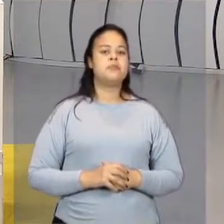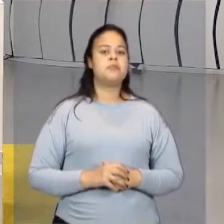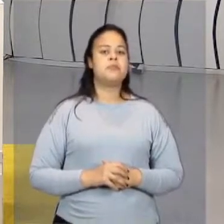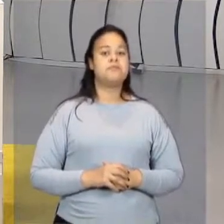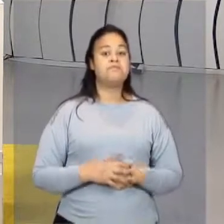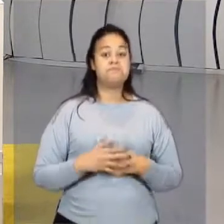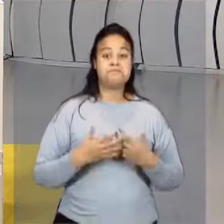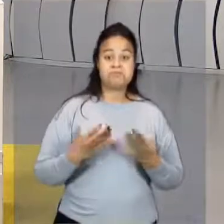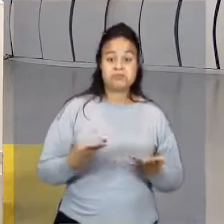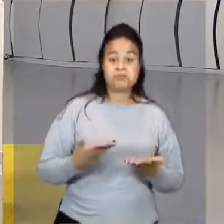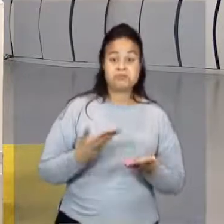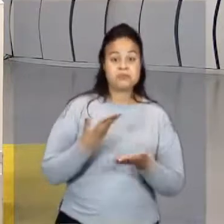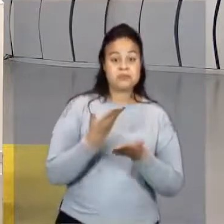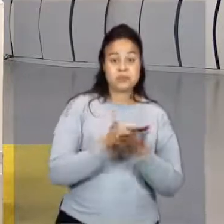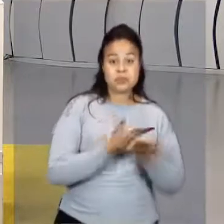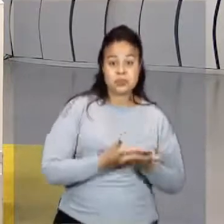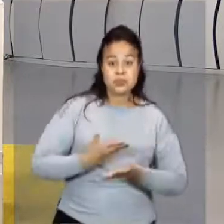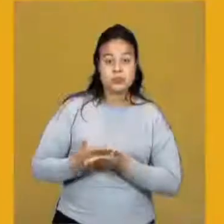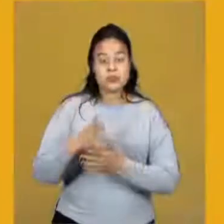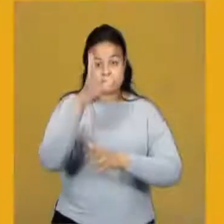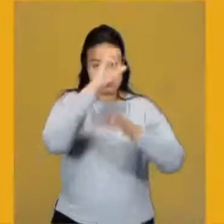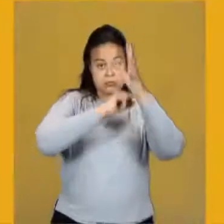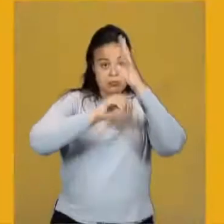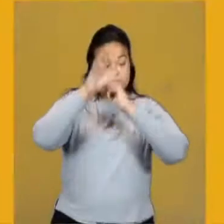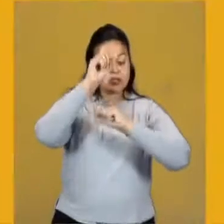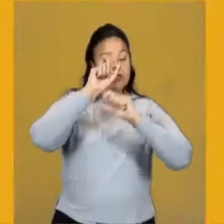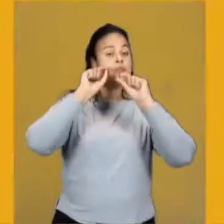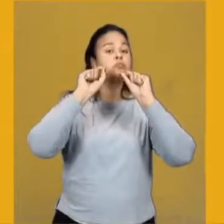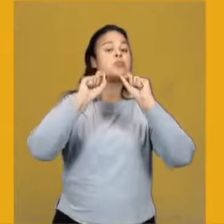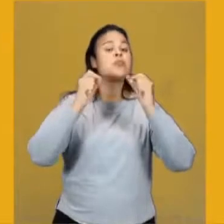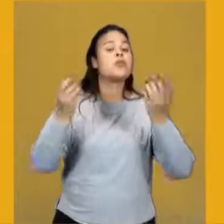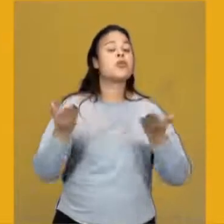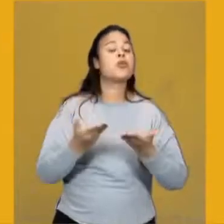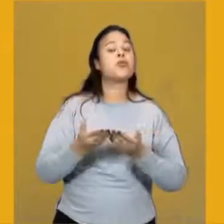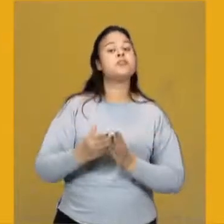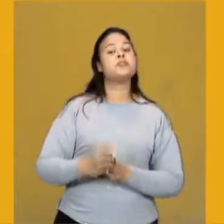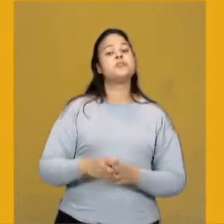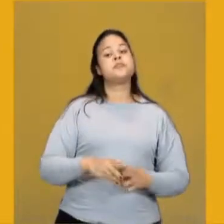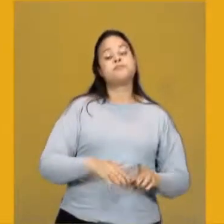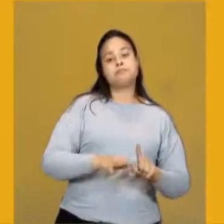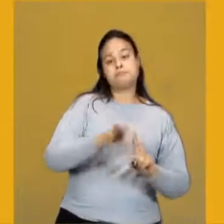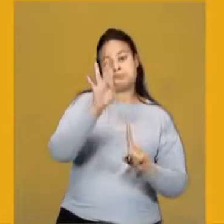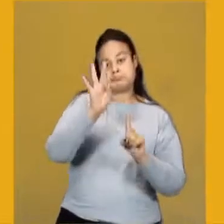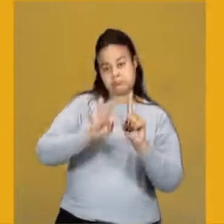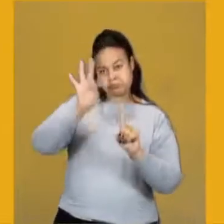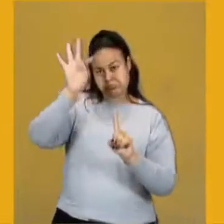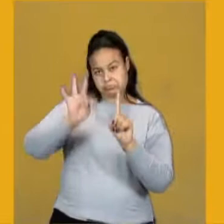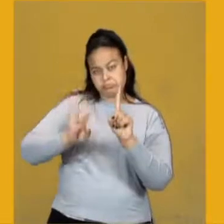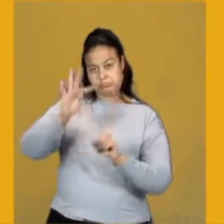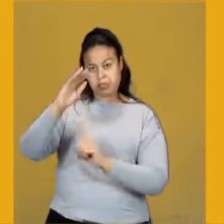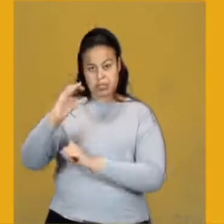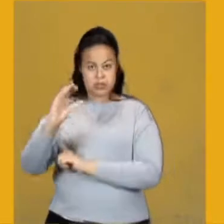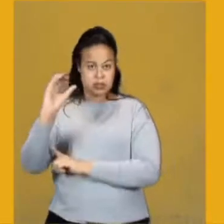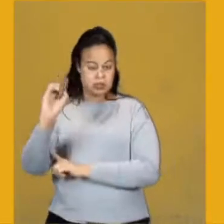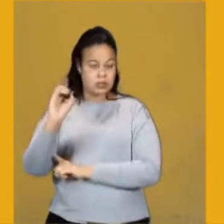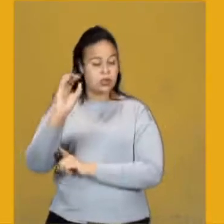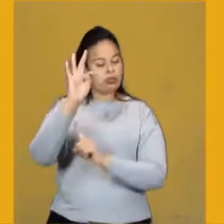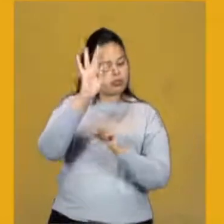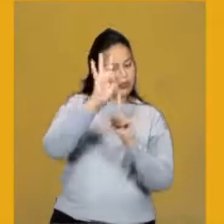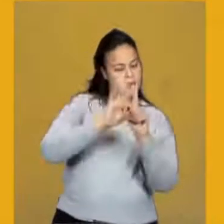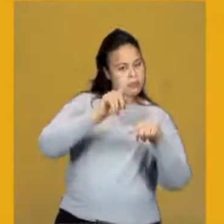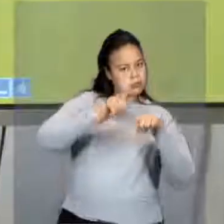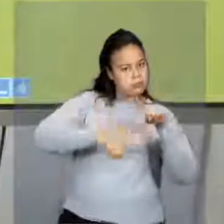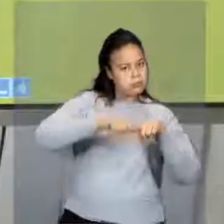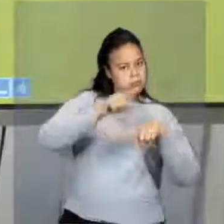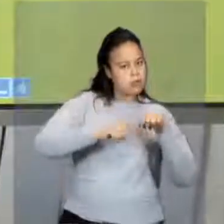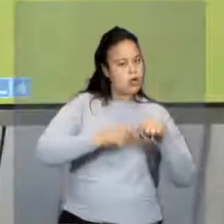Bom, o que nós aprendemos na aula de hoje? A escala Celsius para medir temperatura, o termômetro como instrumento